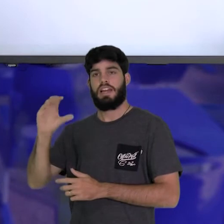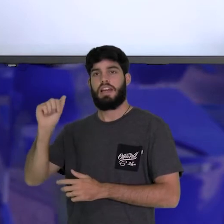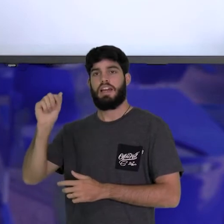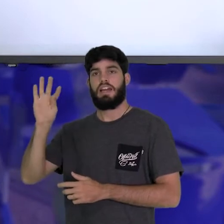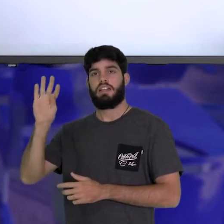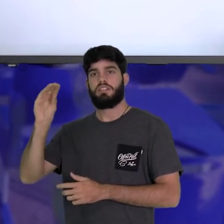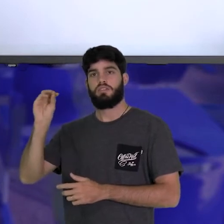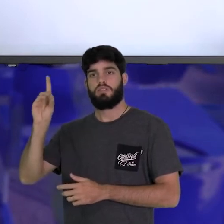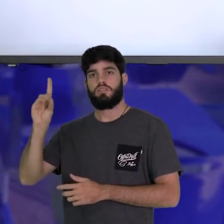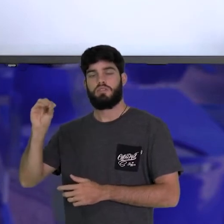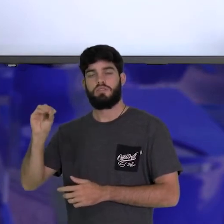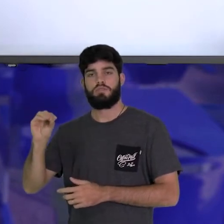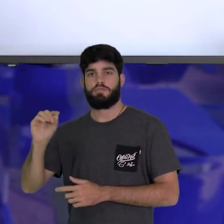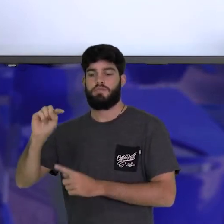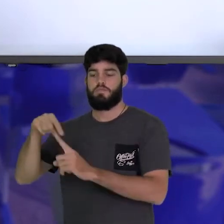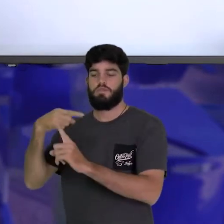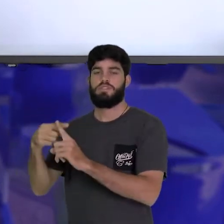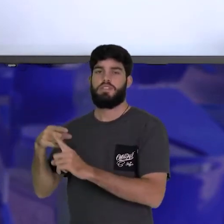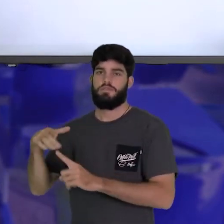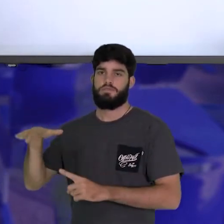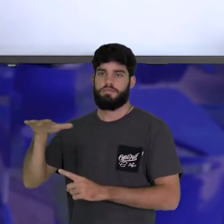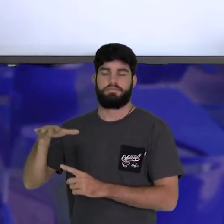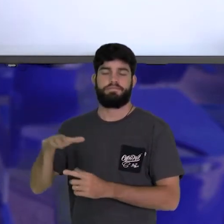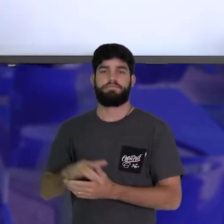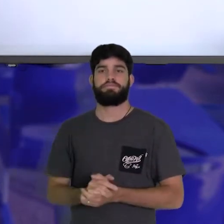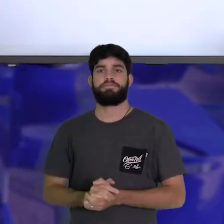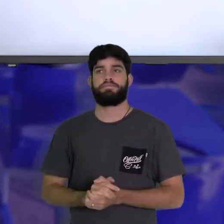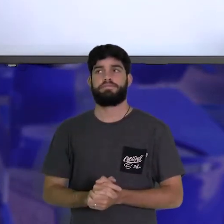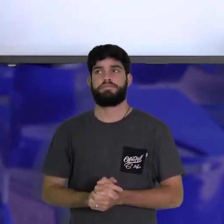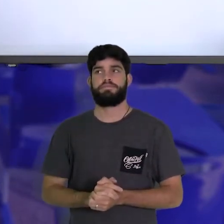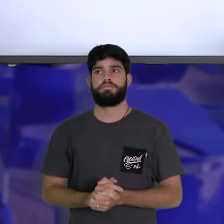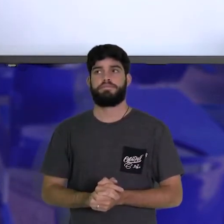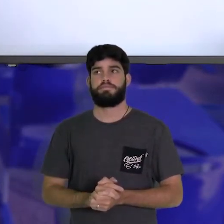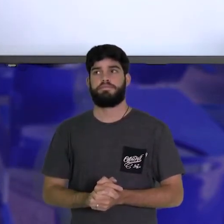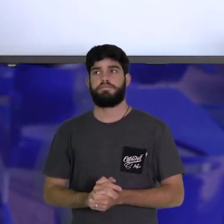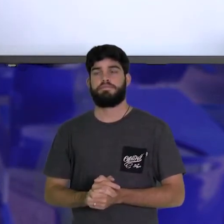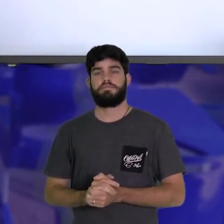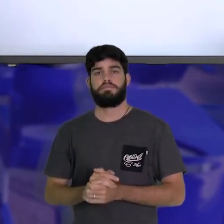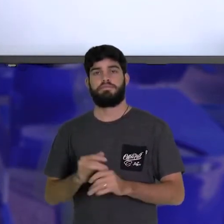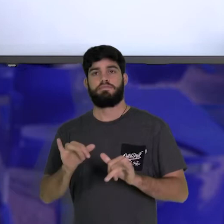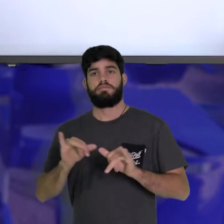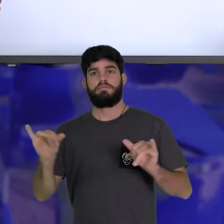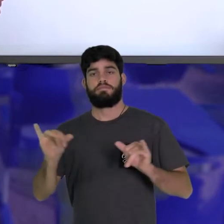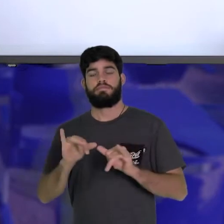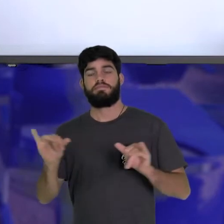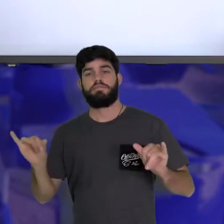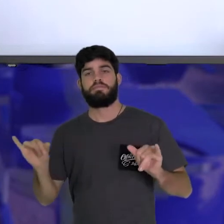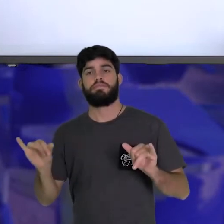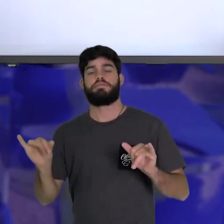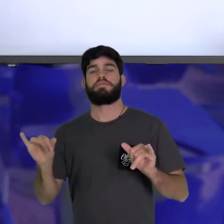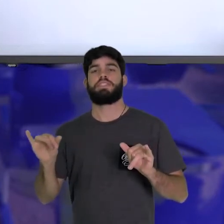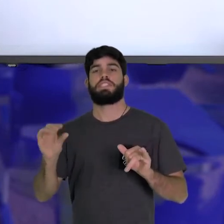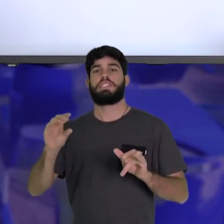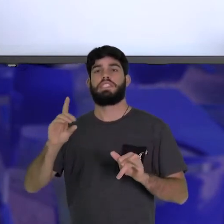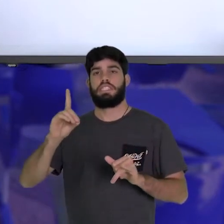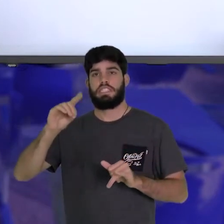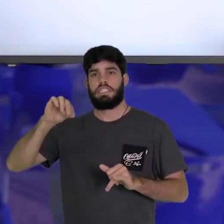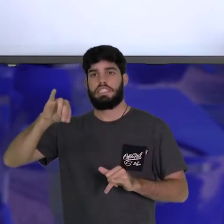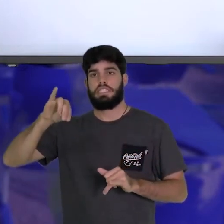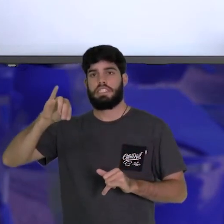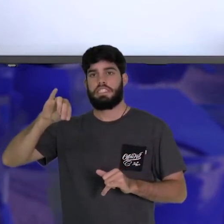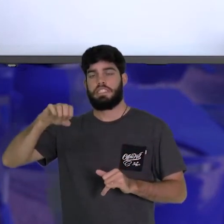é o polo positivo. Então, para a pilha de Daniel, após iniciar o funcionamento da pilha, ocorrerá